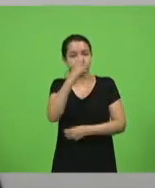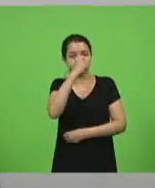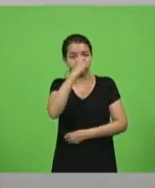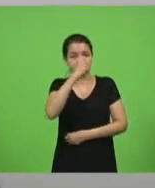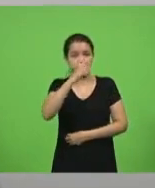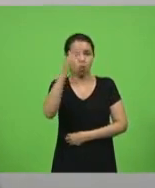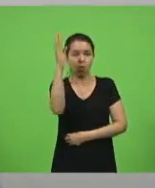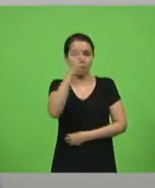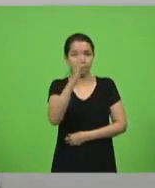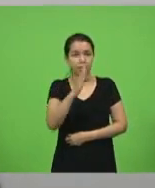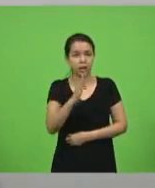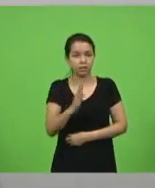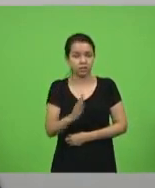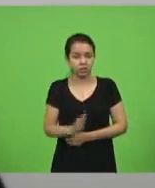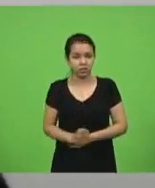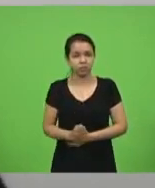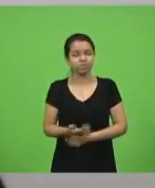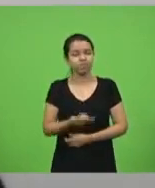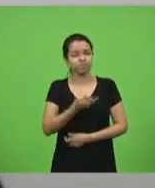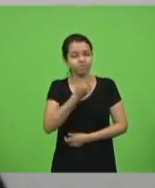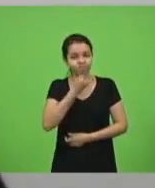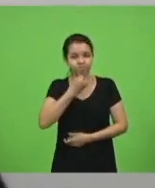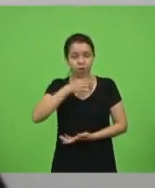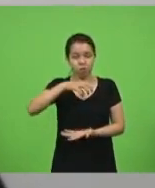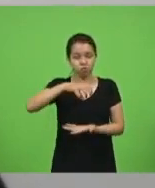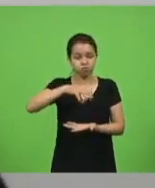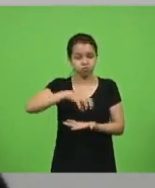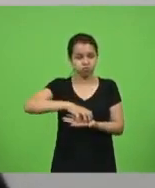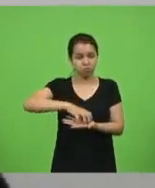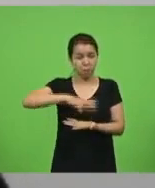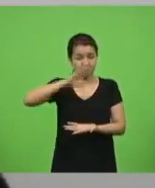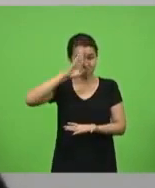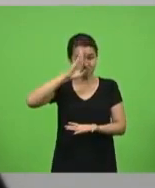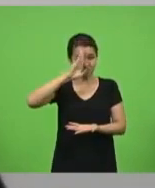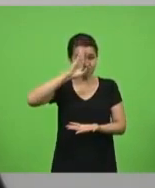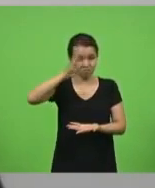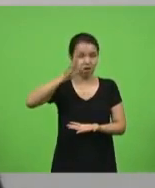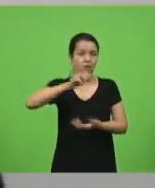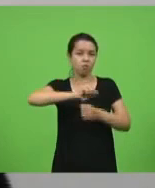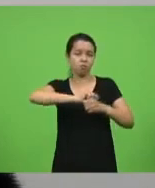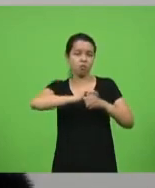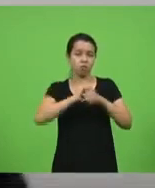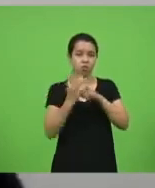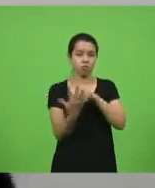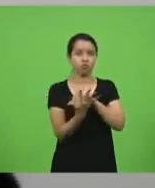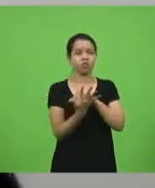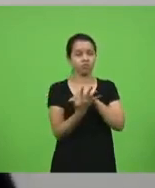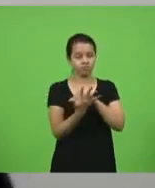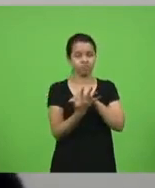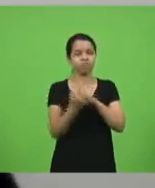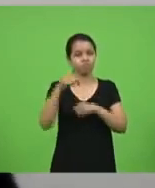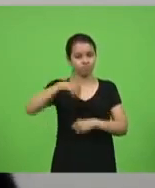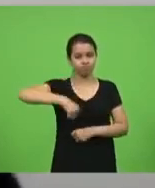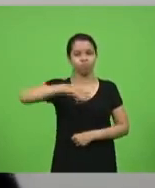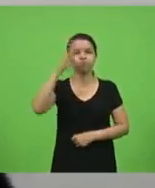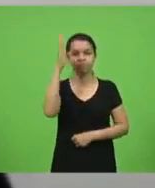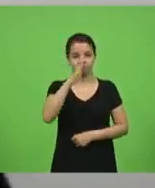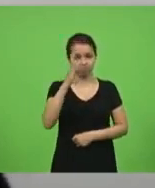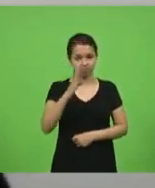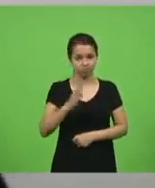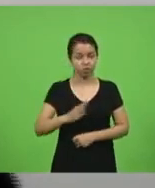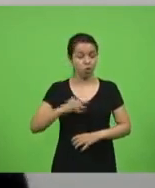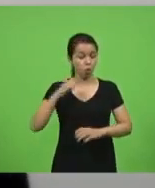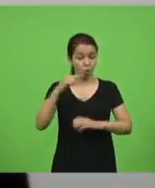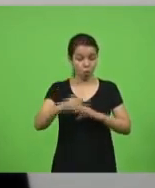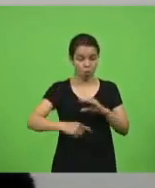é o epicentro global da pandemia. Hoje, no mundo, o epicentro da pandemia está no